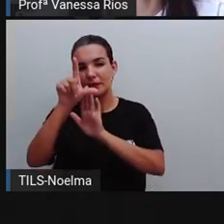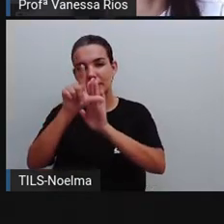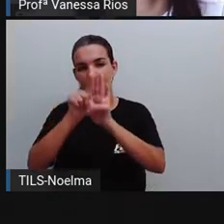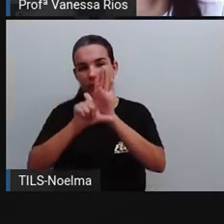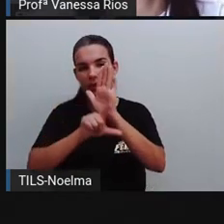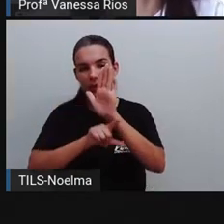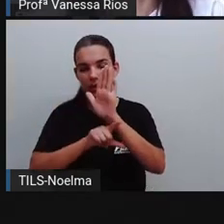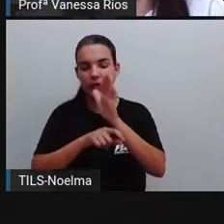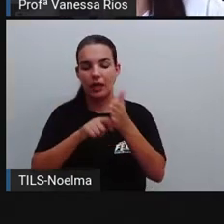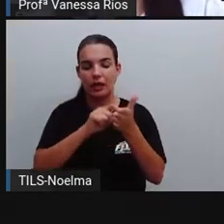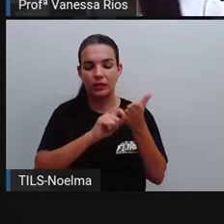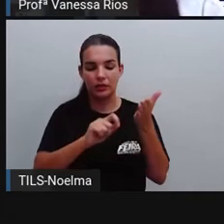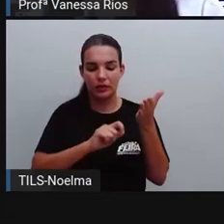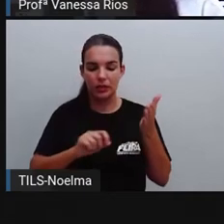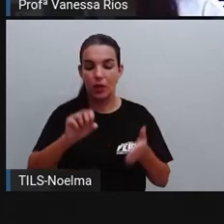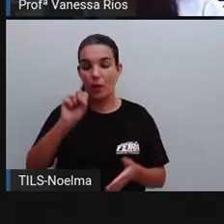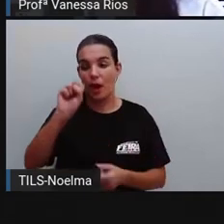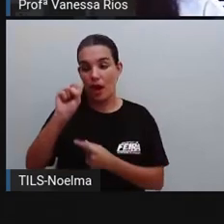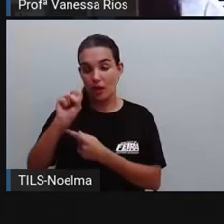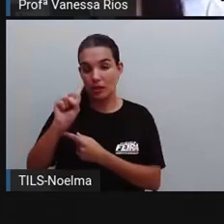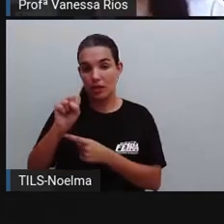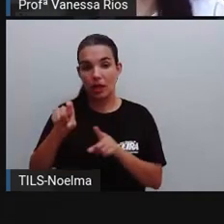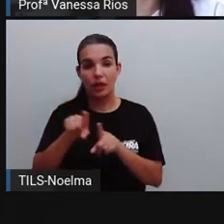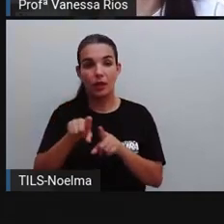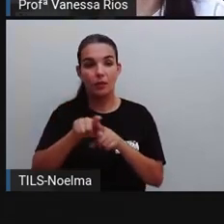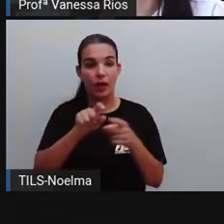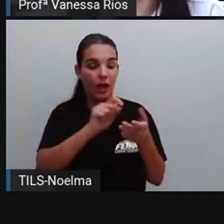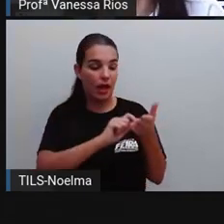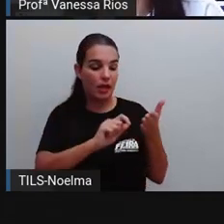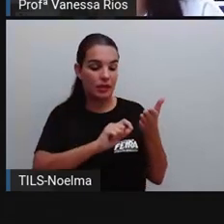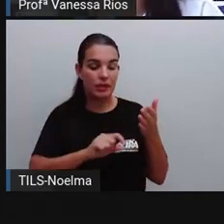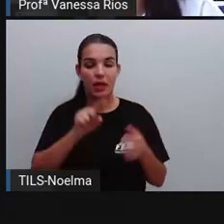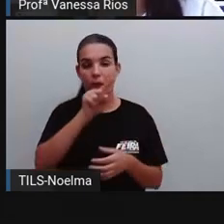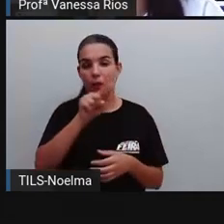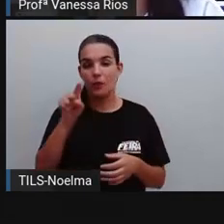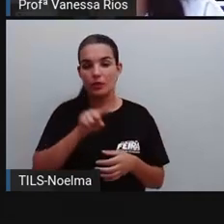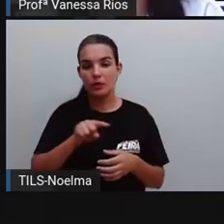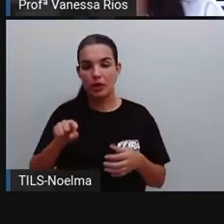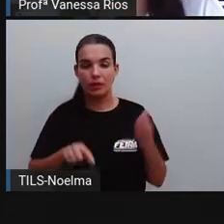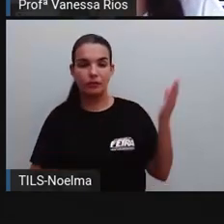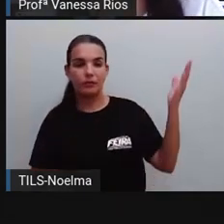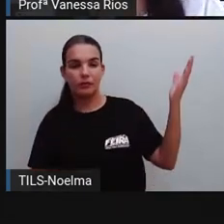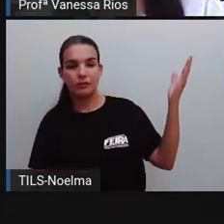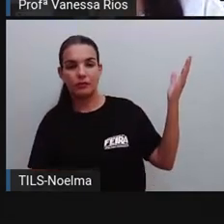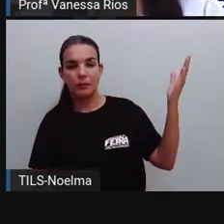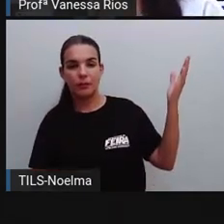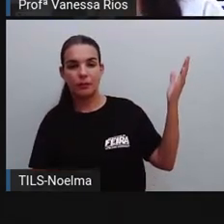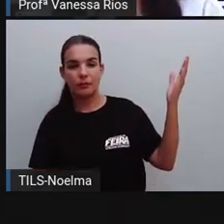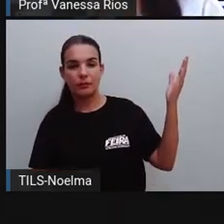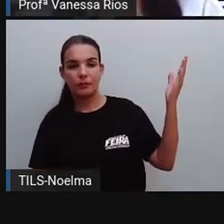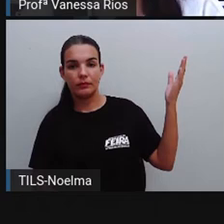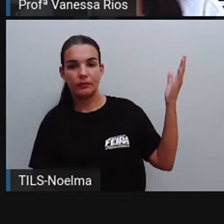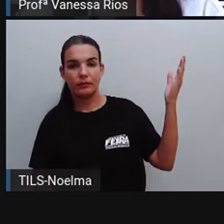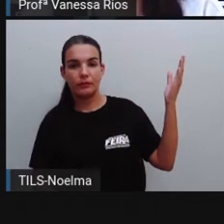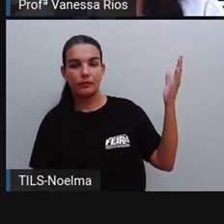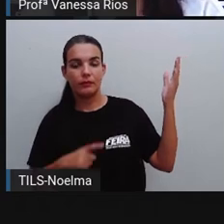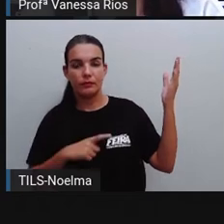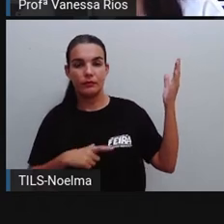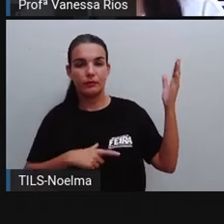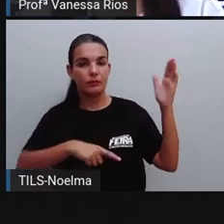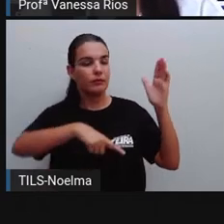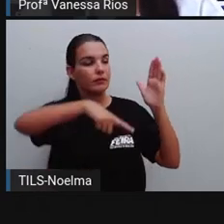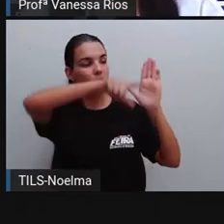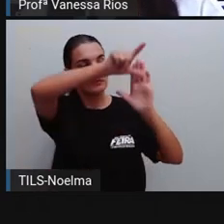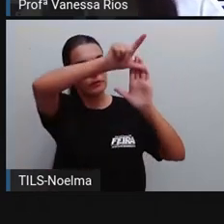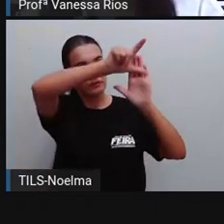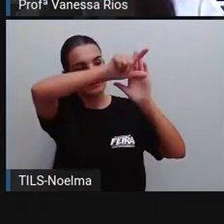escritas com S e escritas com Z. E a gente vai fazer a leitura e observar, tá bom? Então escreve-se com S.